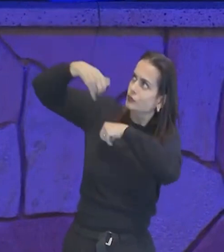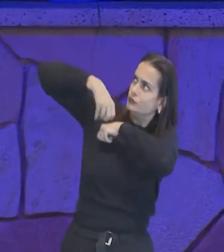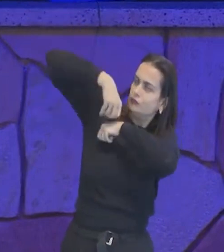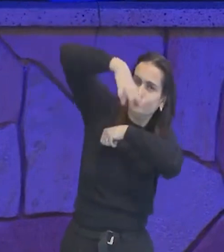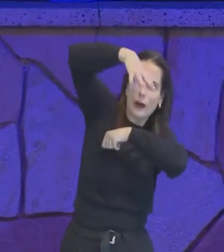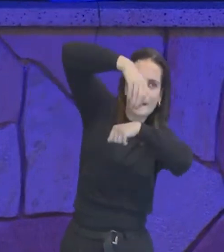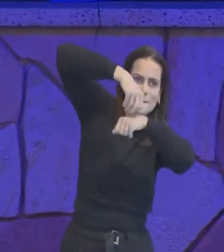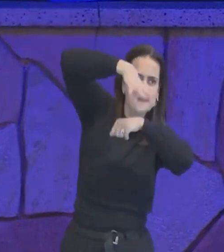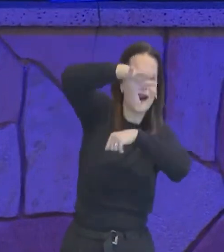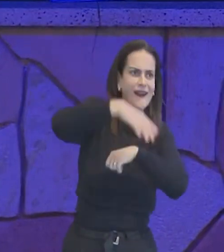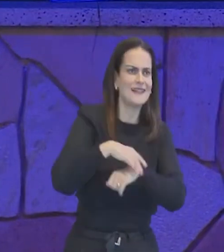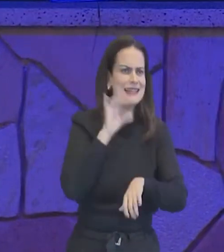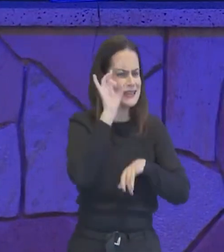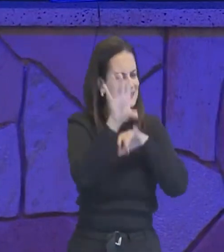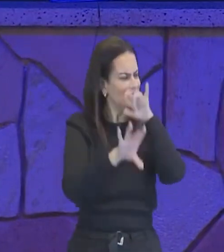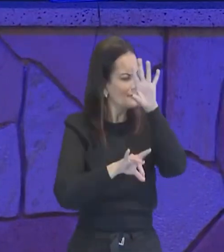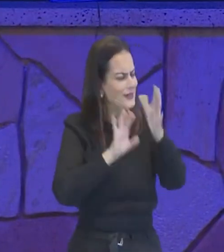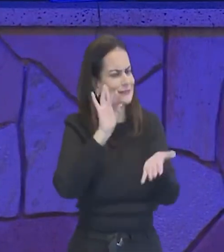que coisa especial,